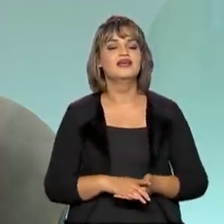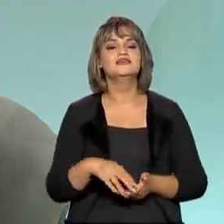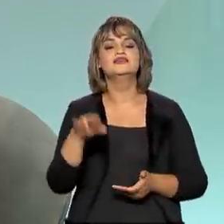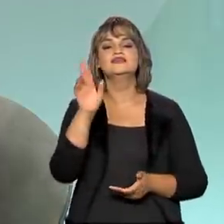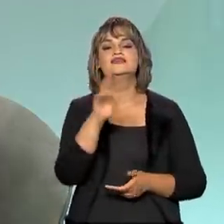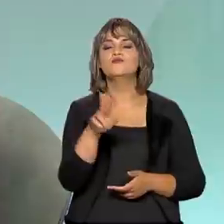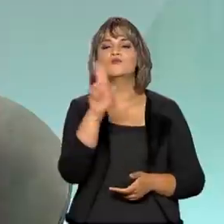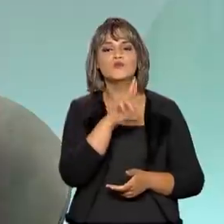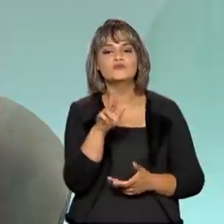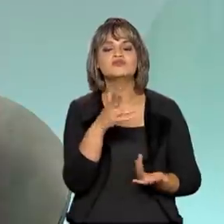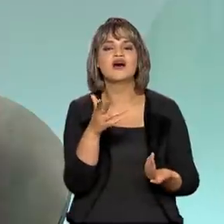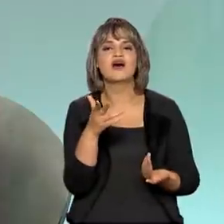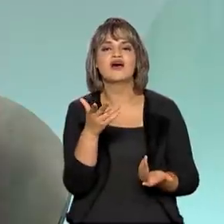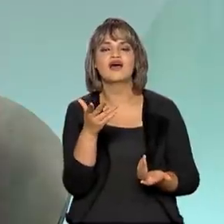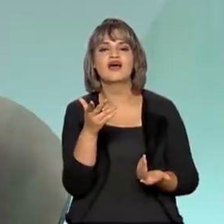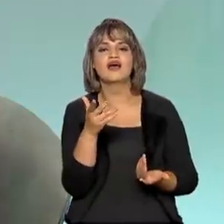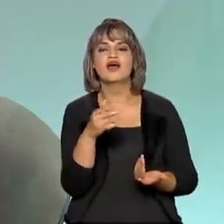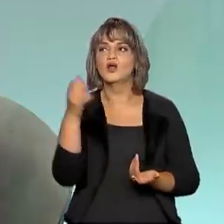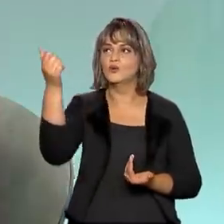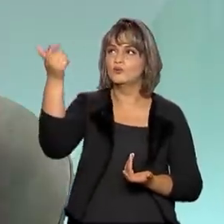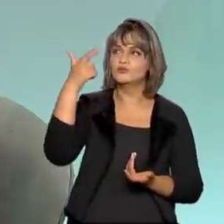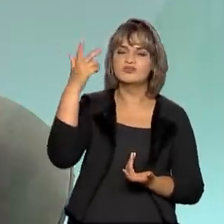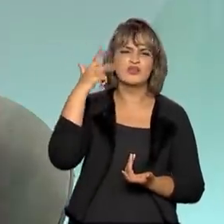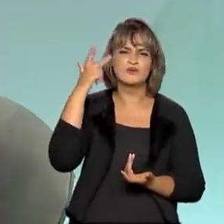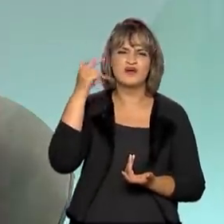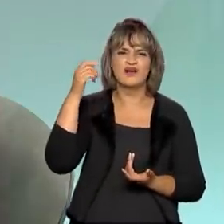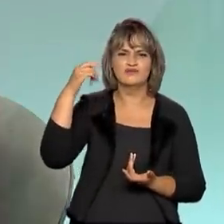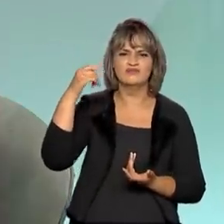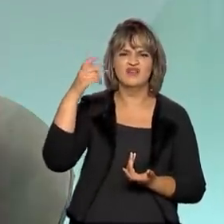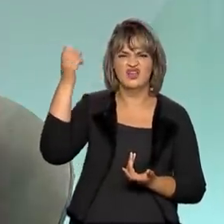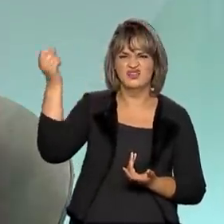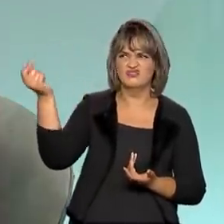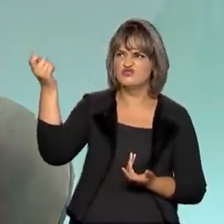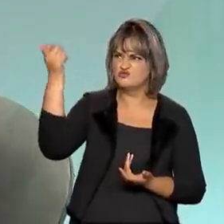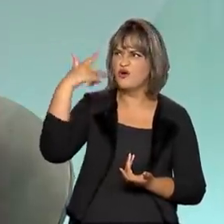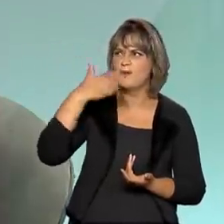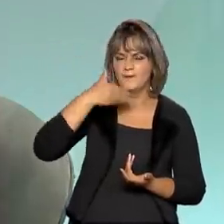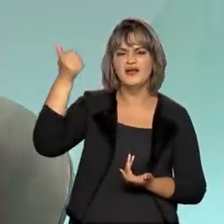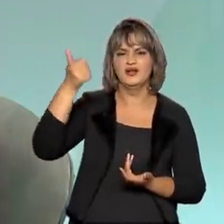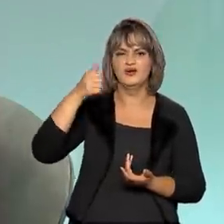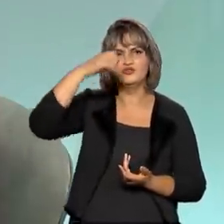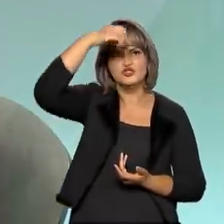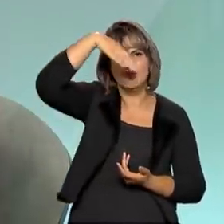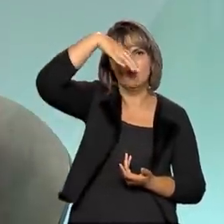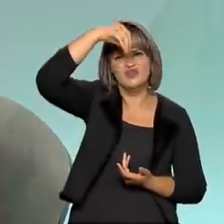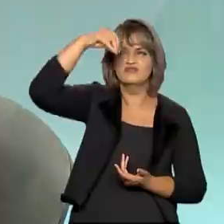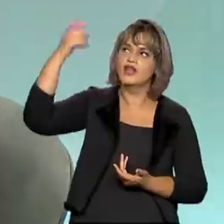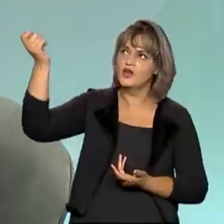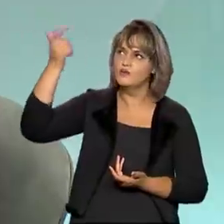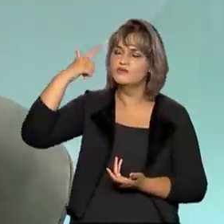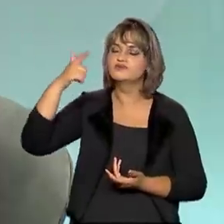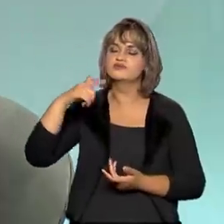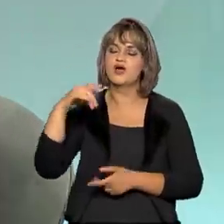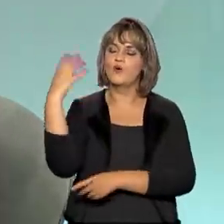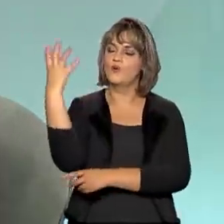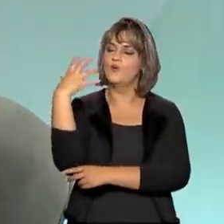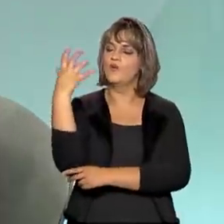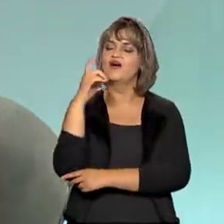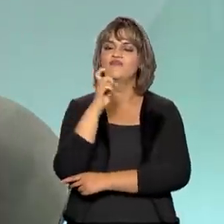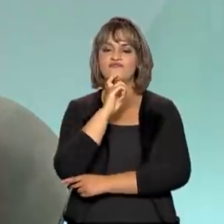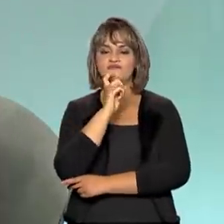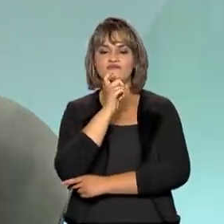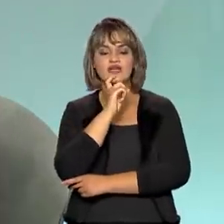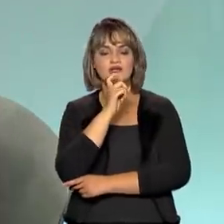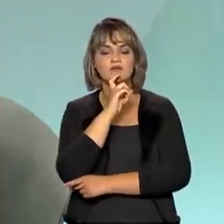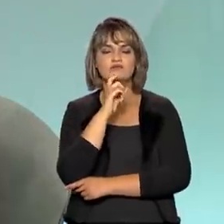uso máximo de luz natural, quando possível, o ajuste do ar-condicionado em